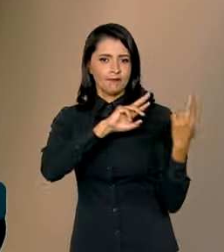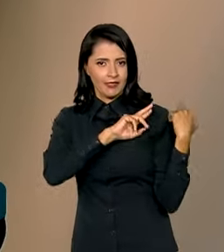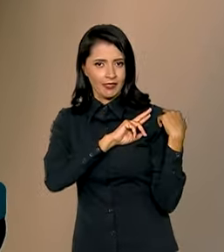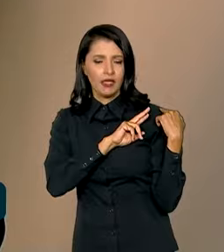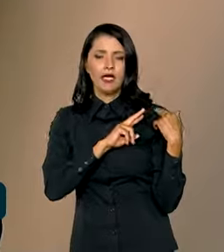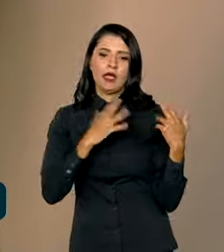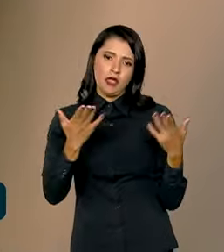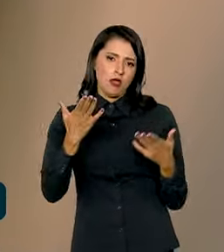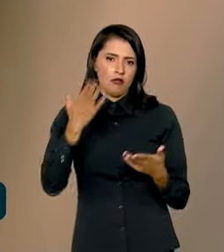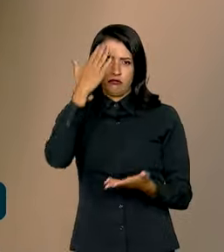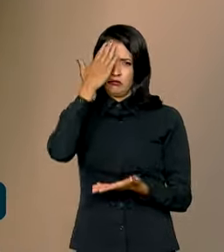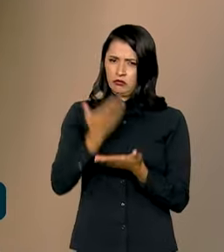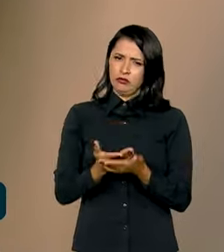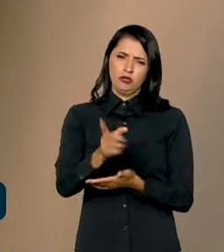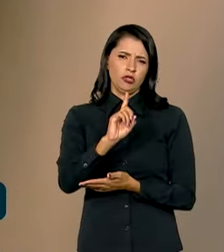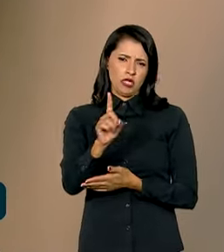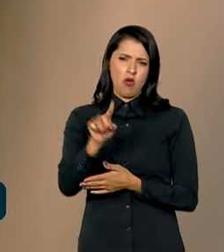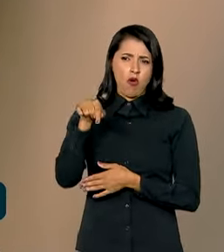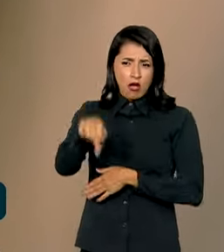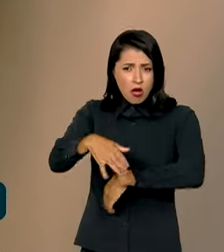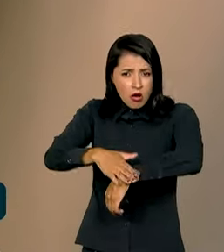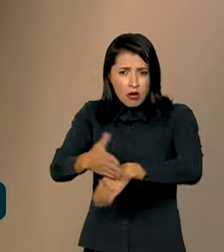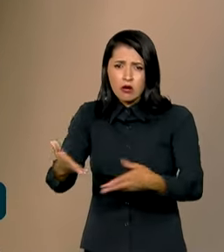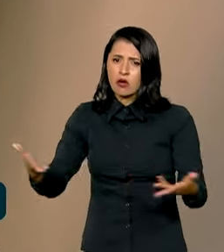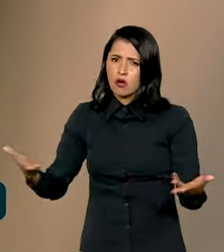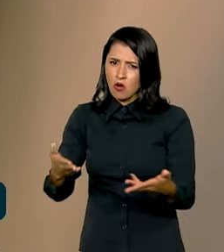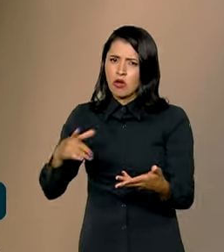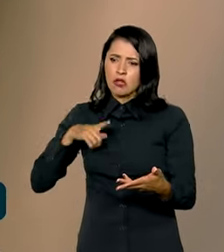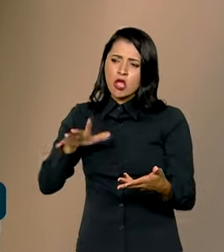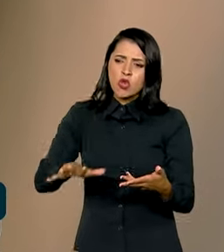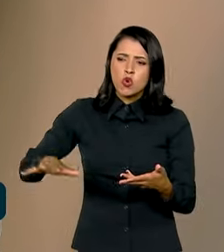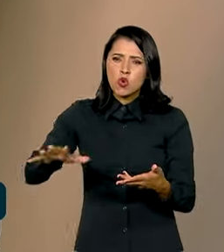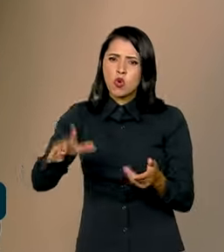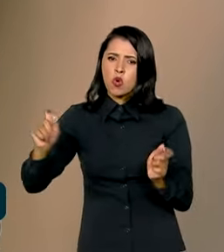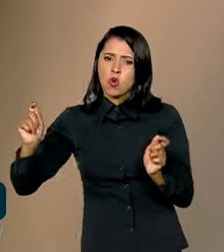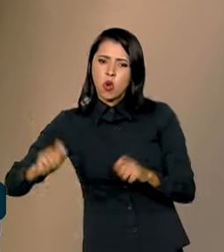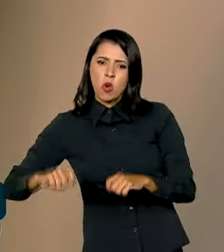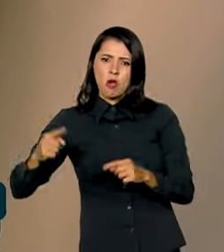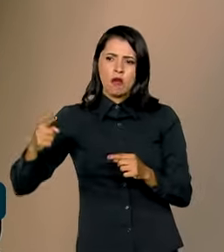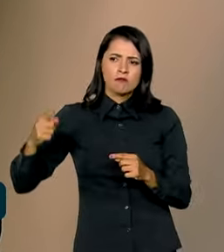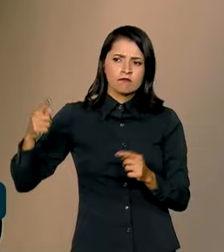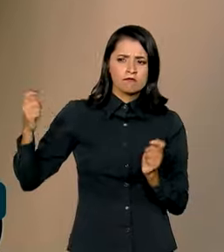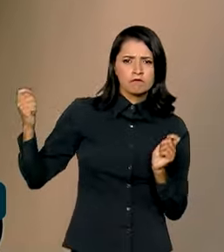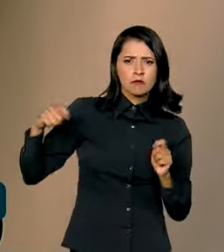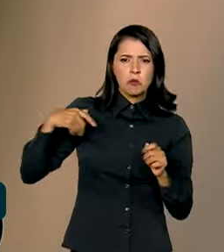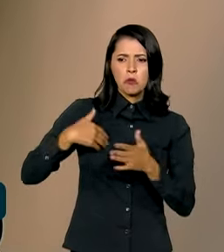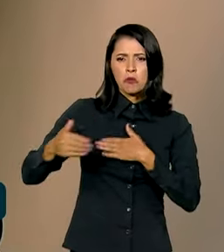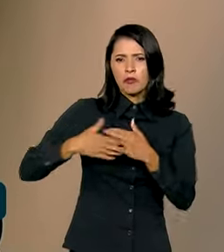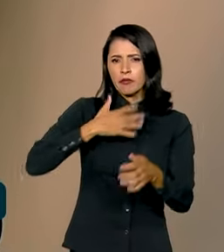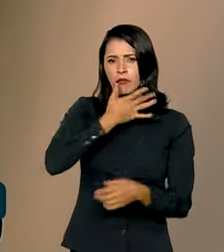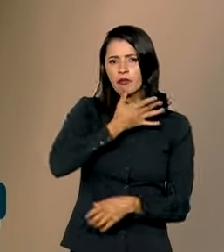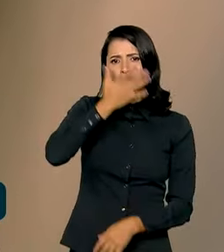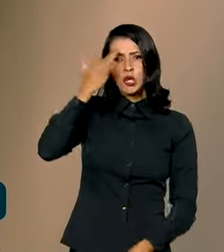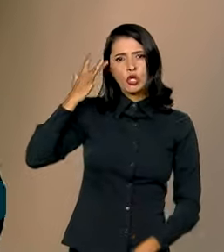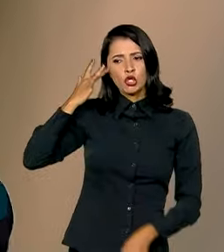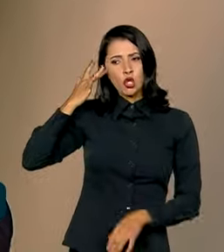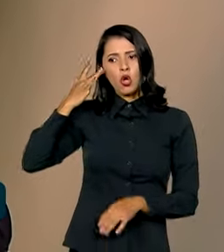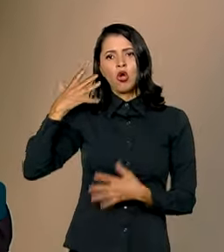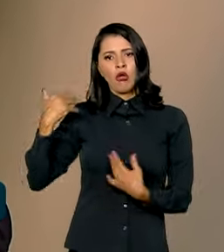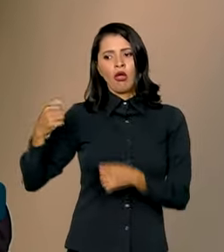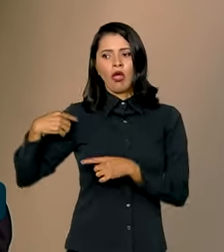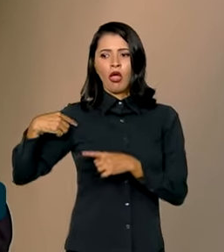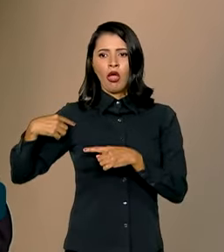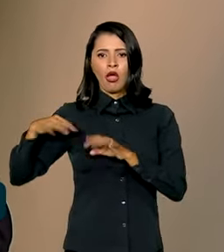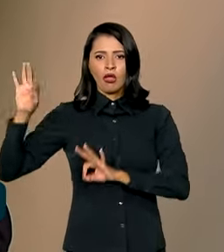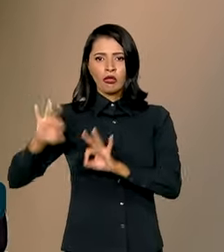que, nesse momento, exista no Brasil um ambiente com condição política para que qualquer pessoa tente organizar